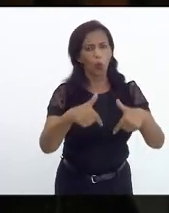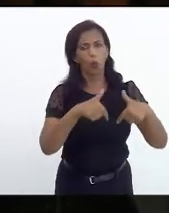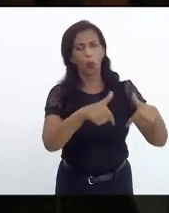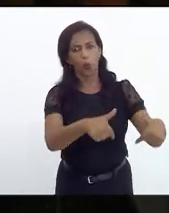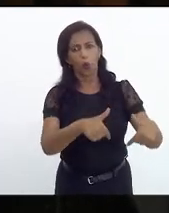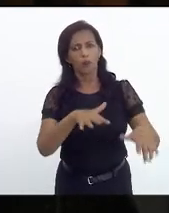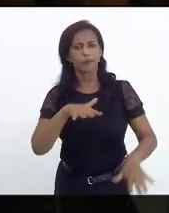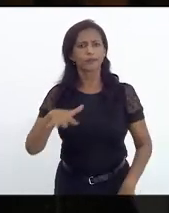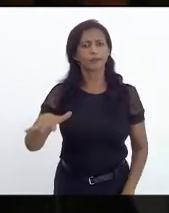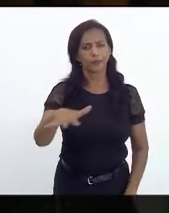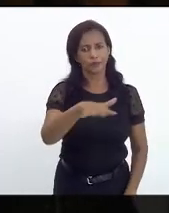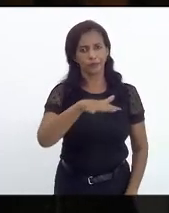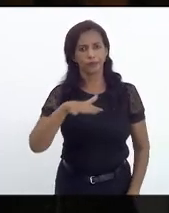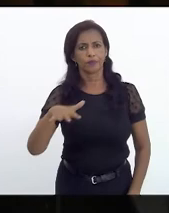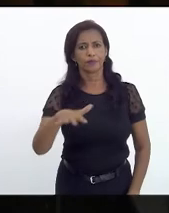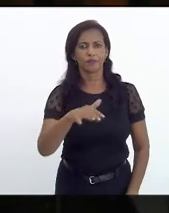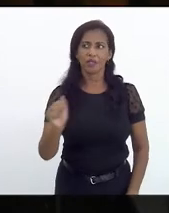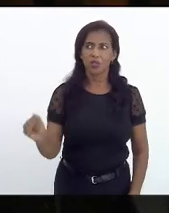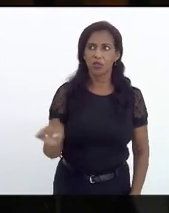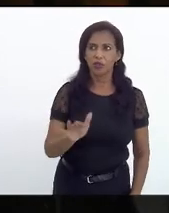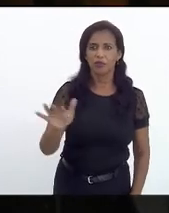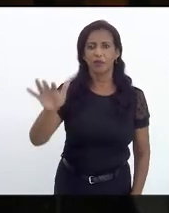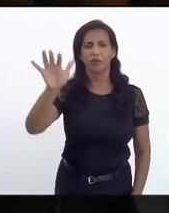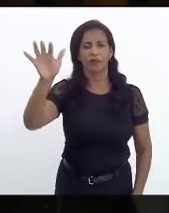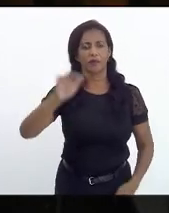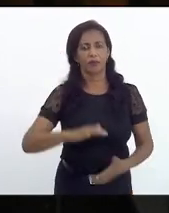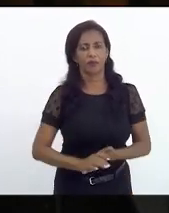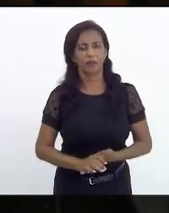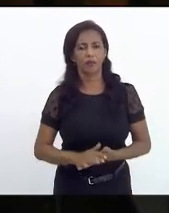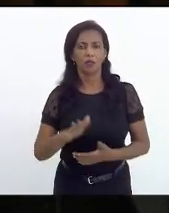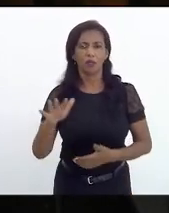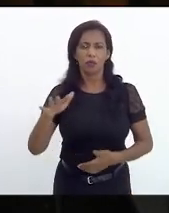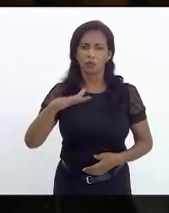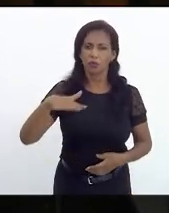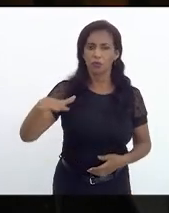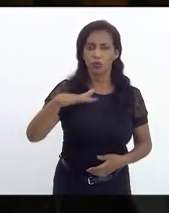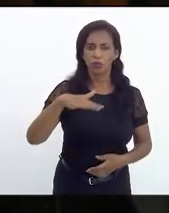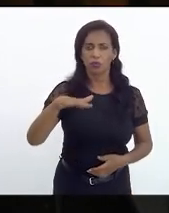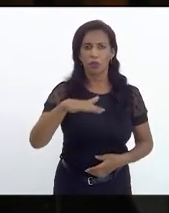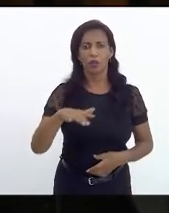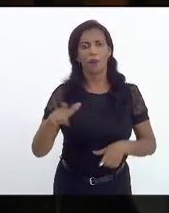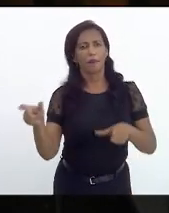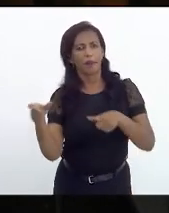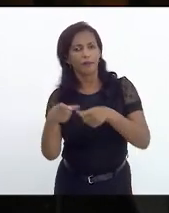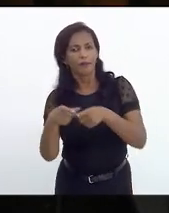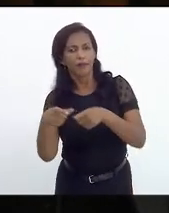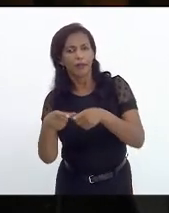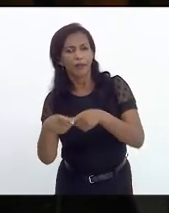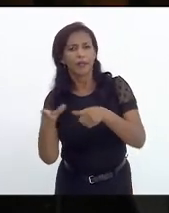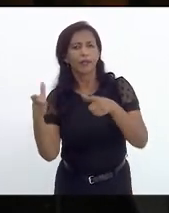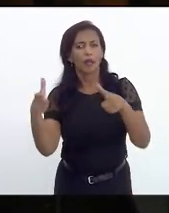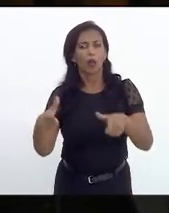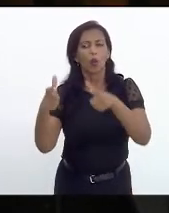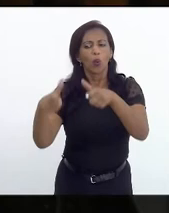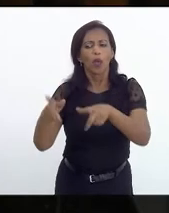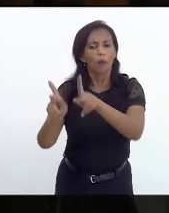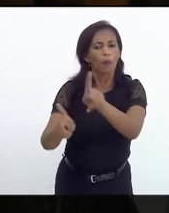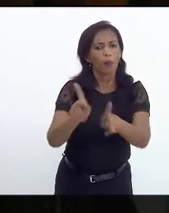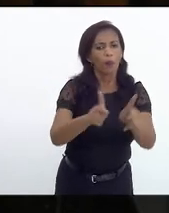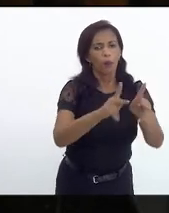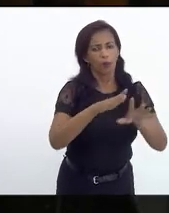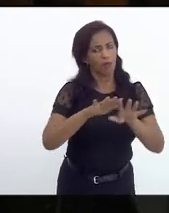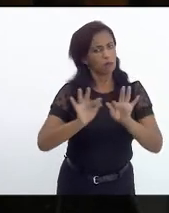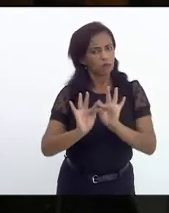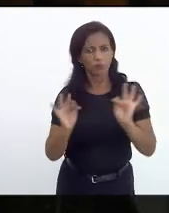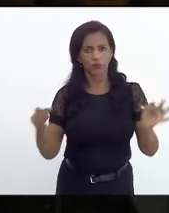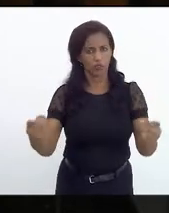nos territórios de favela, nos territórios ditos periféricos, nas áreas populares de modo